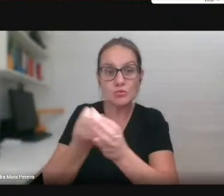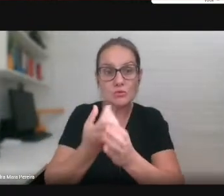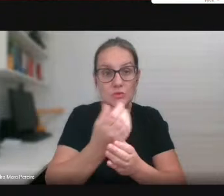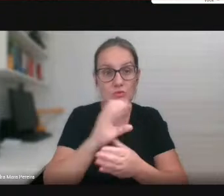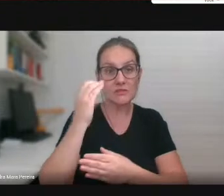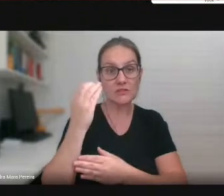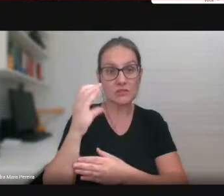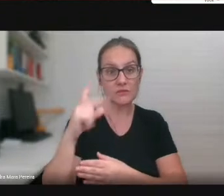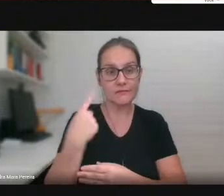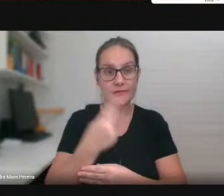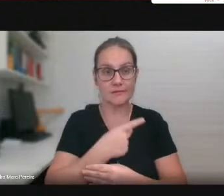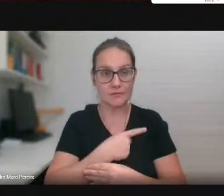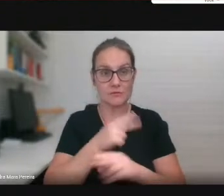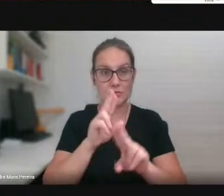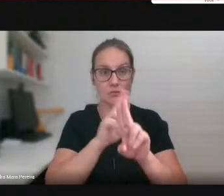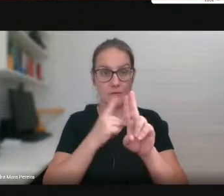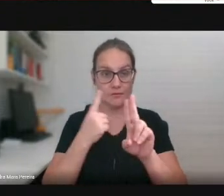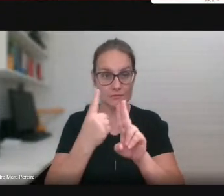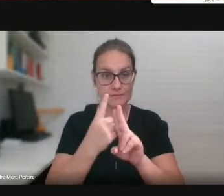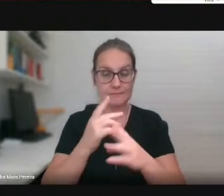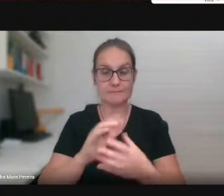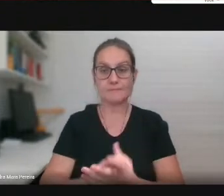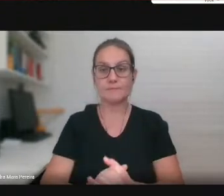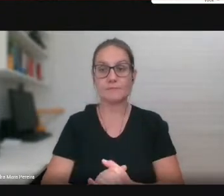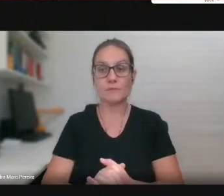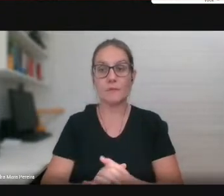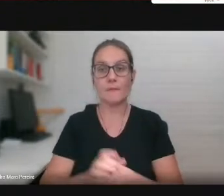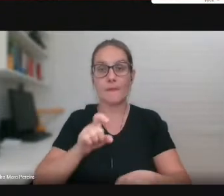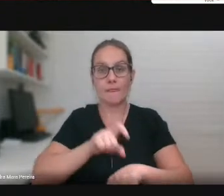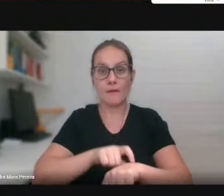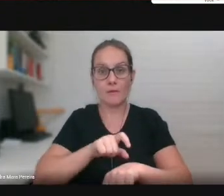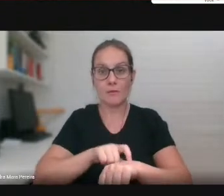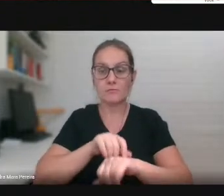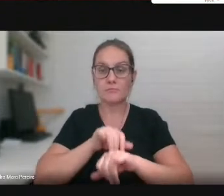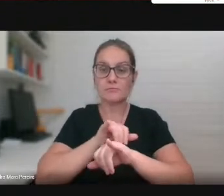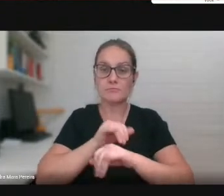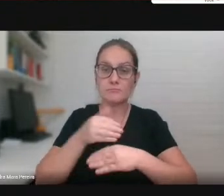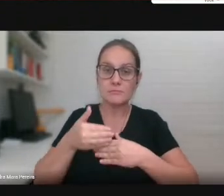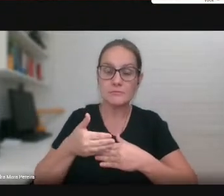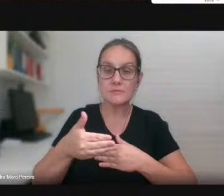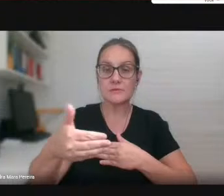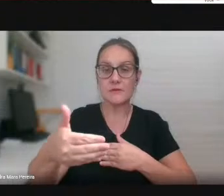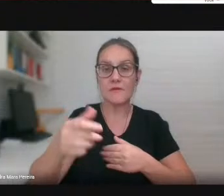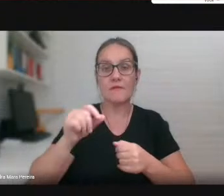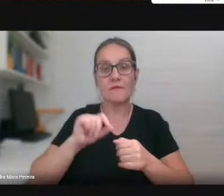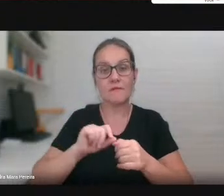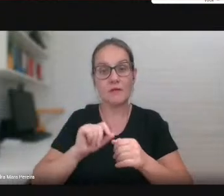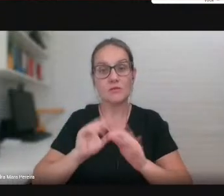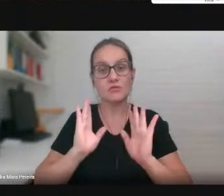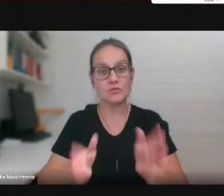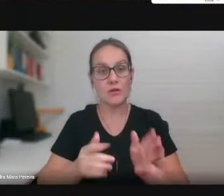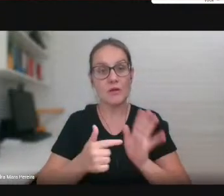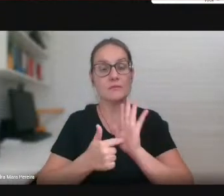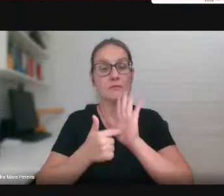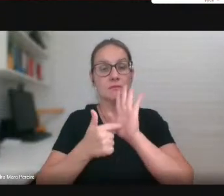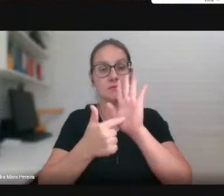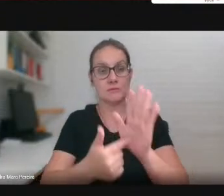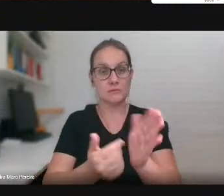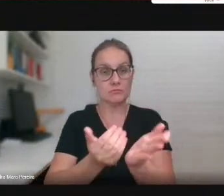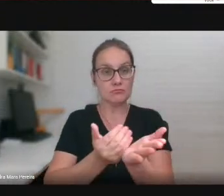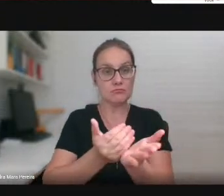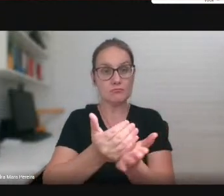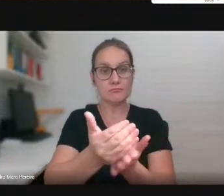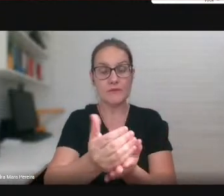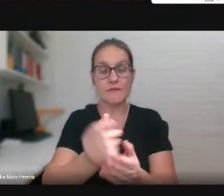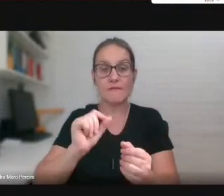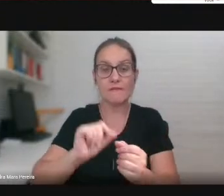Neste momento, então, nós iniciaremos, feitas estas explanações iniciais, uma